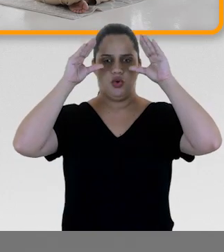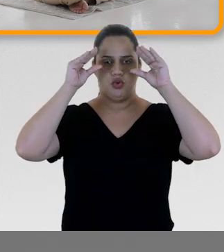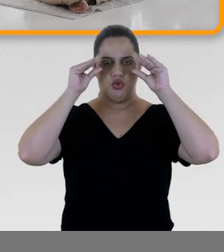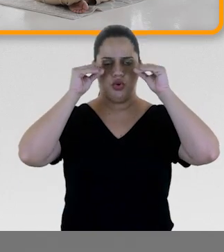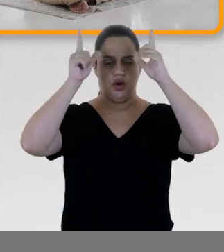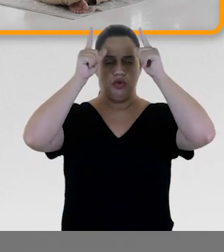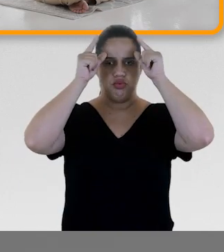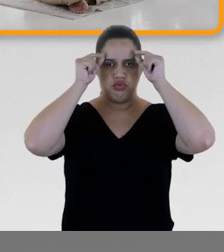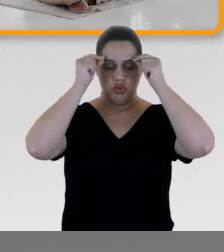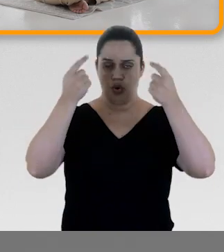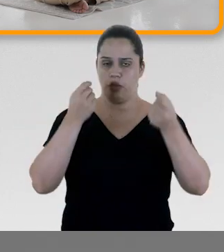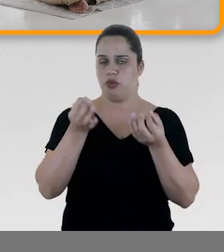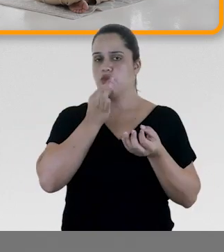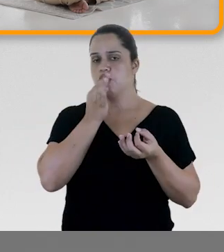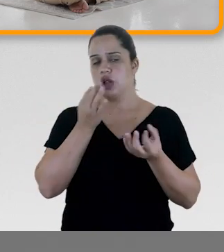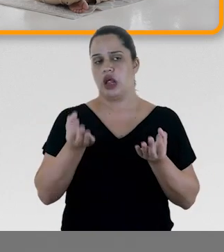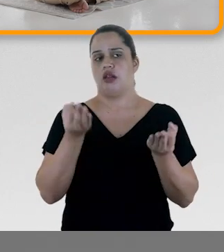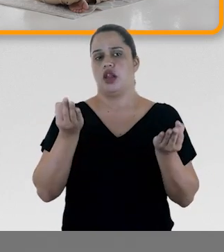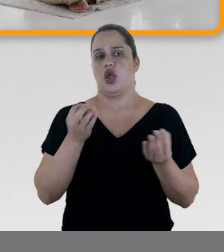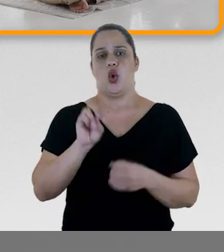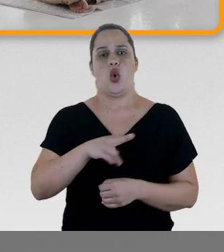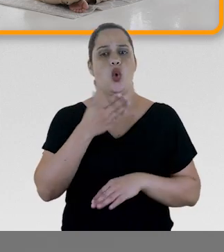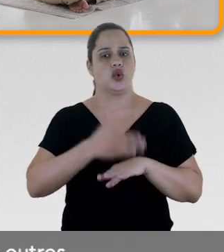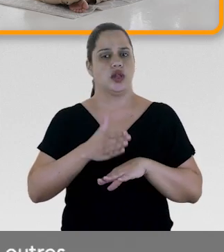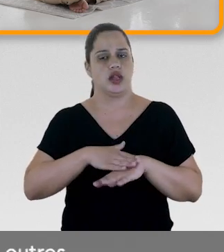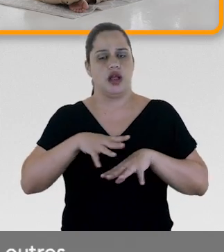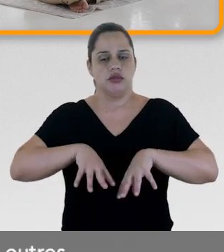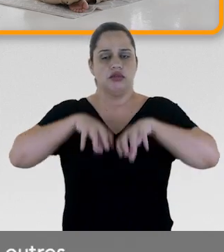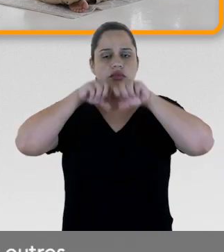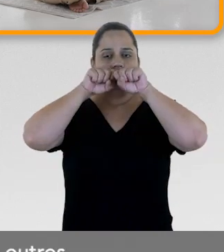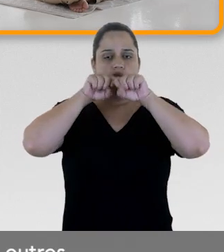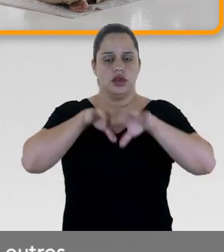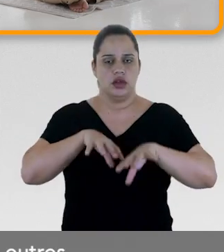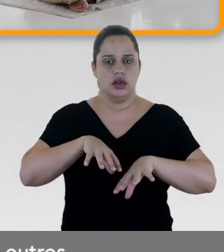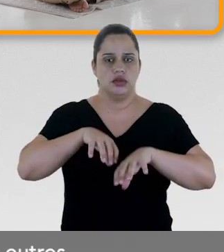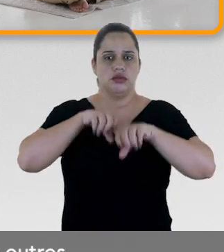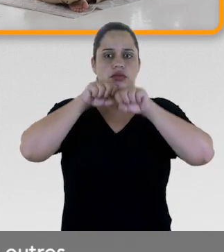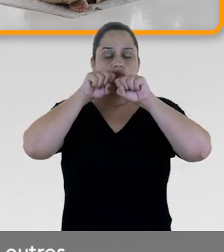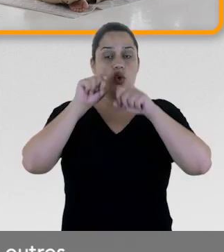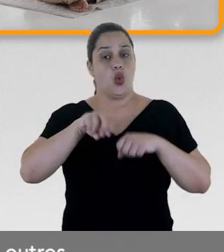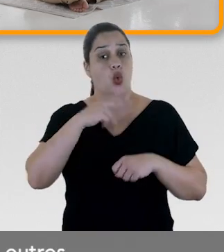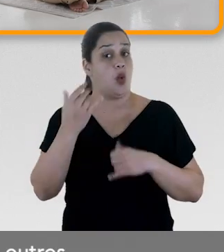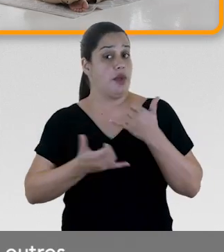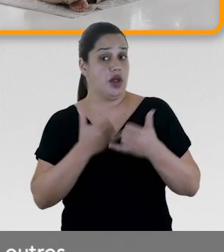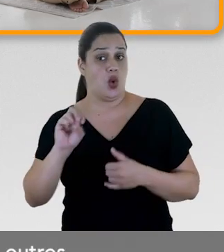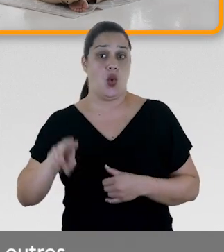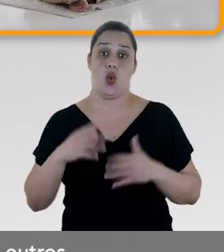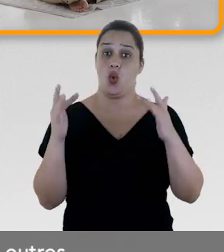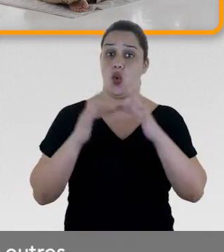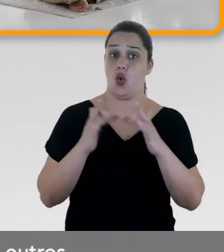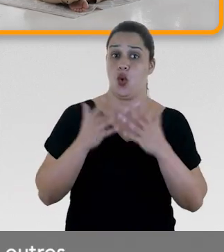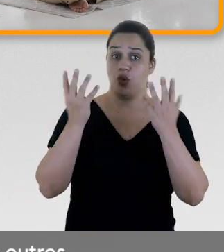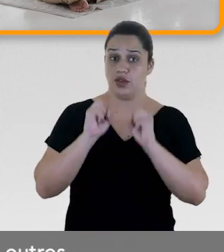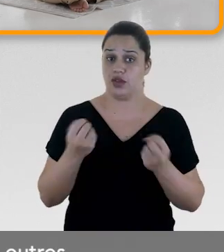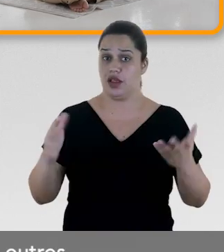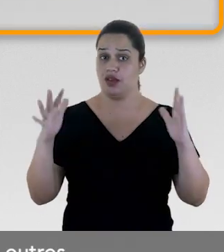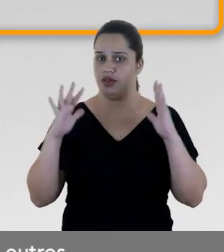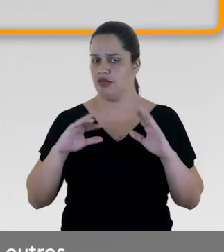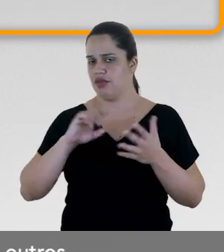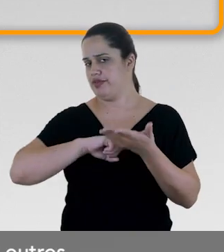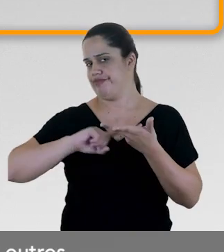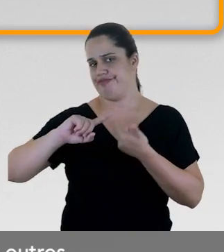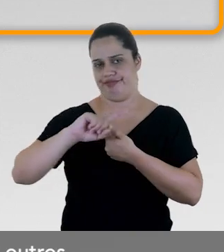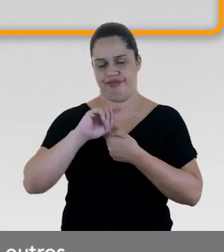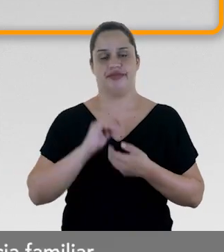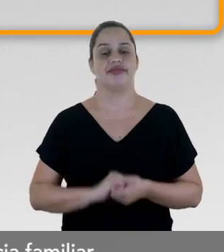meditação, exercícios de respiração, atividades de lazer, contato com a natureza, entre